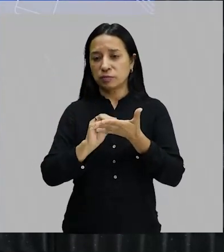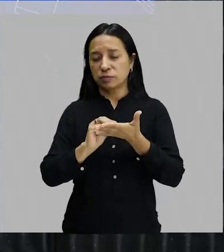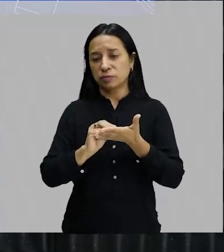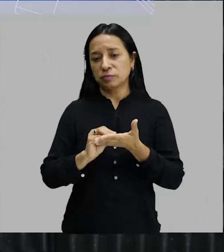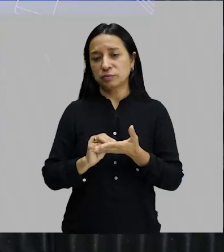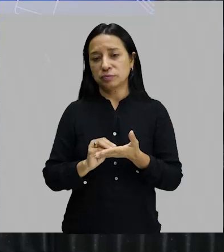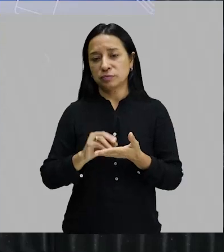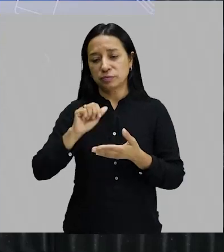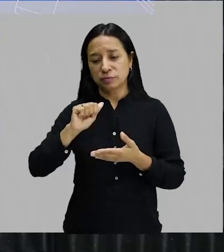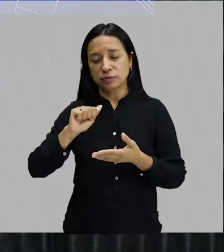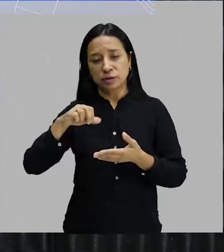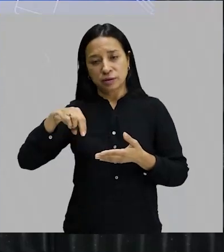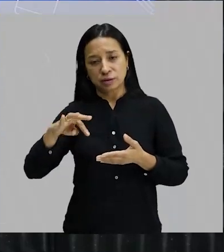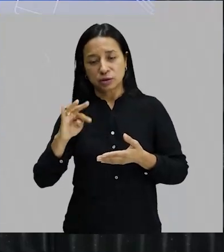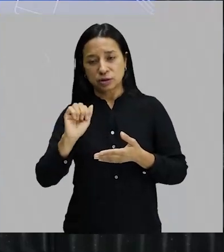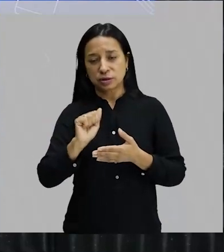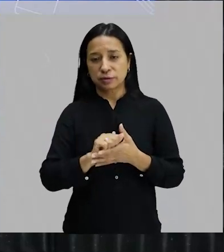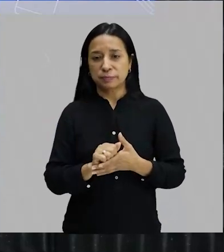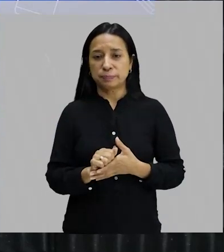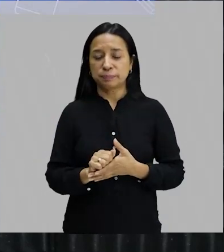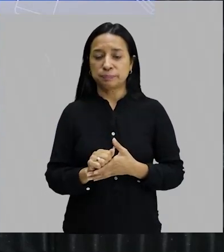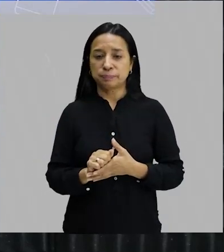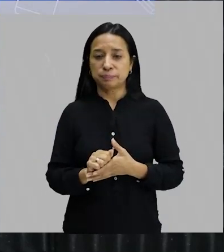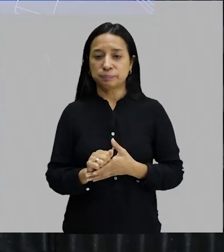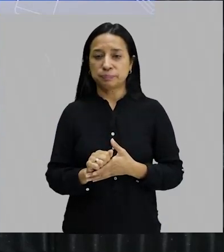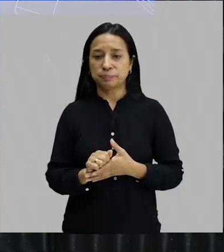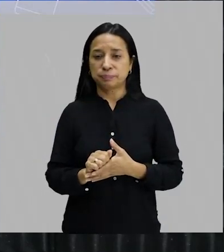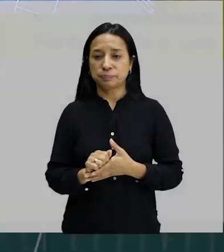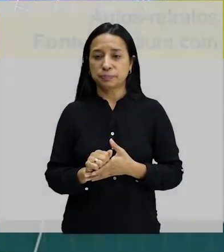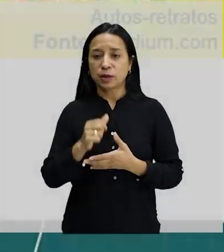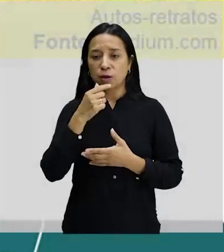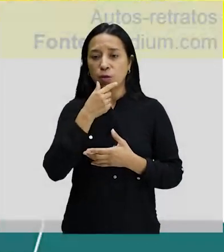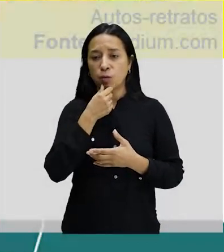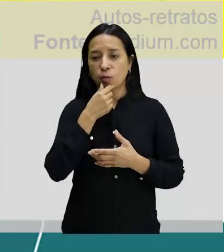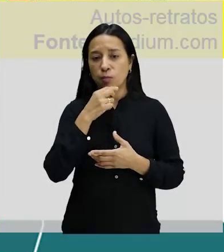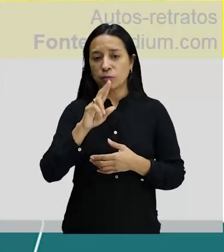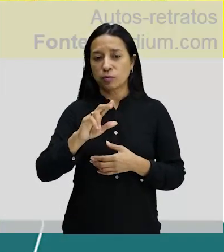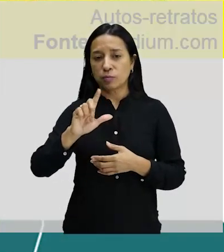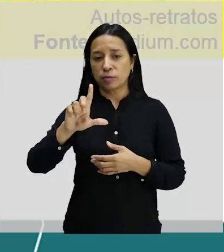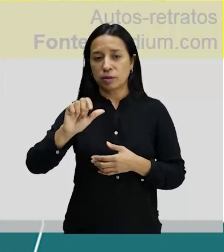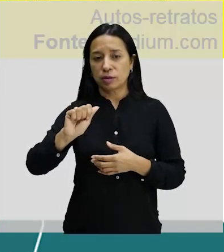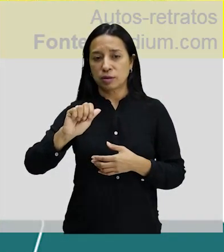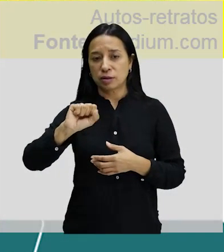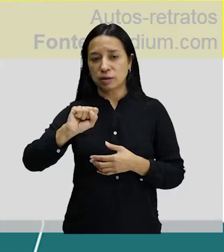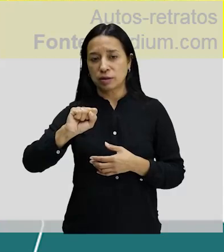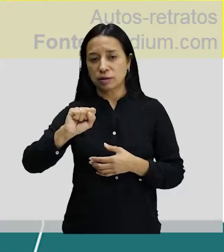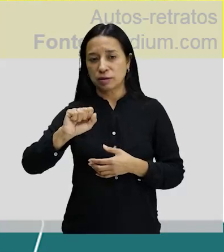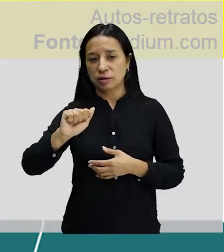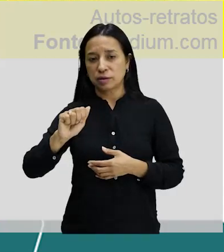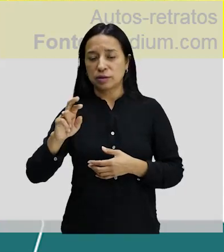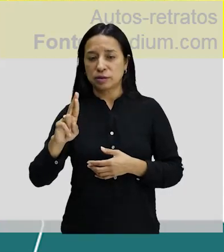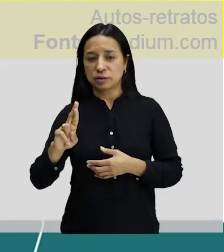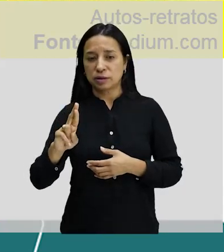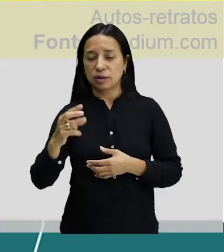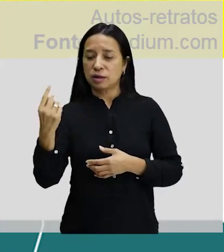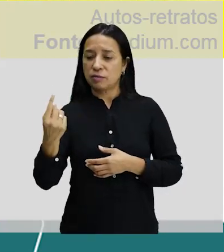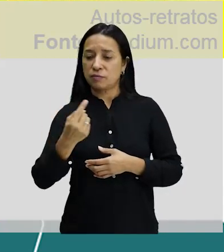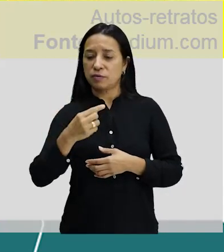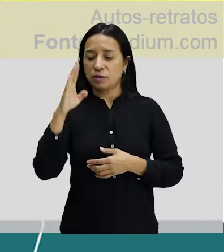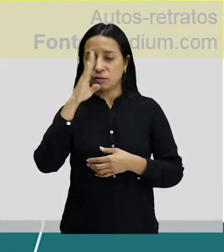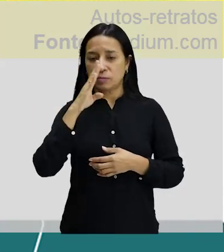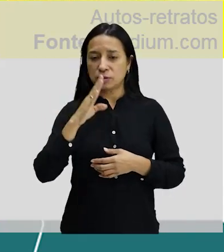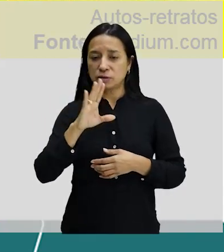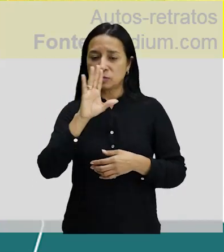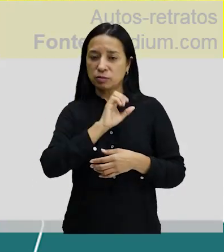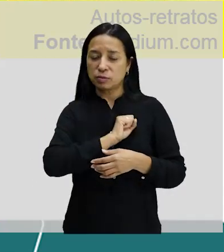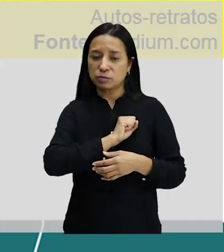juventude. Lazar Segal. Esse aqui é um capítulo à parte. Ele é russo, ele era russo, lituano, e ele veio ao Brasil e se apaixonou pelo Brasil. Entre